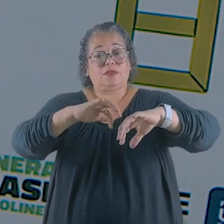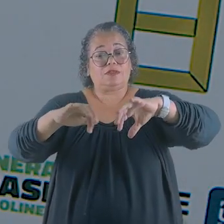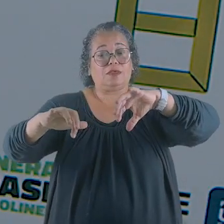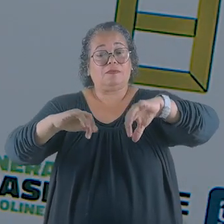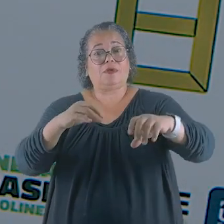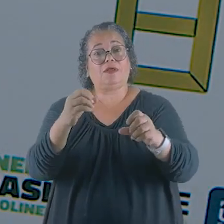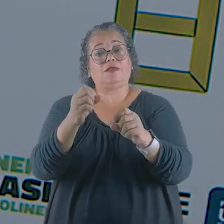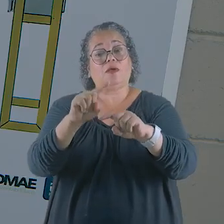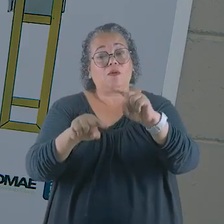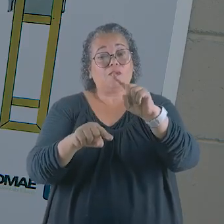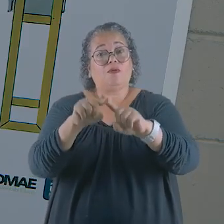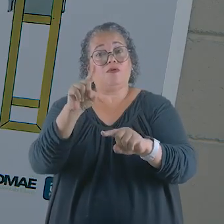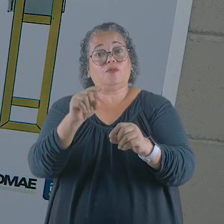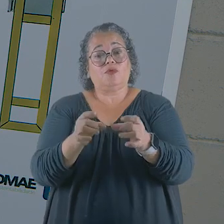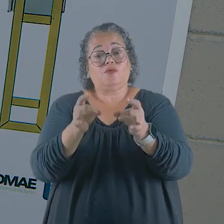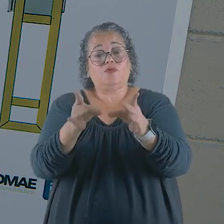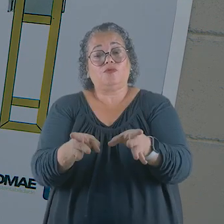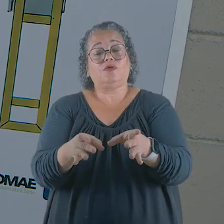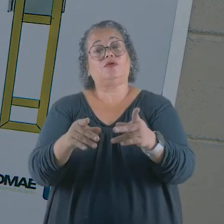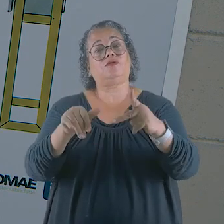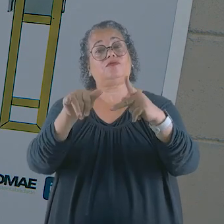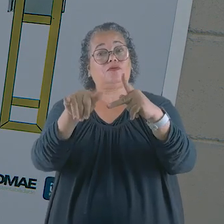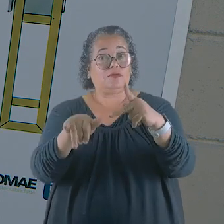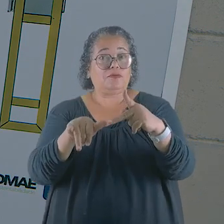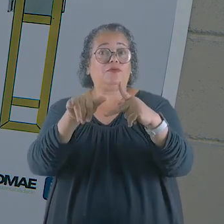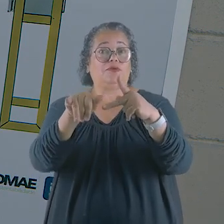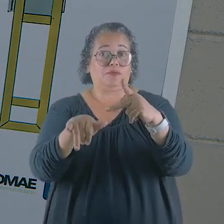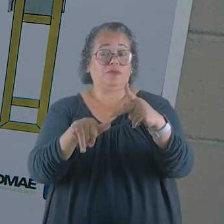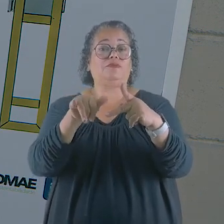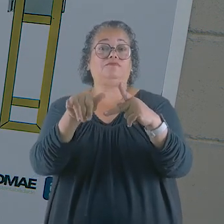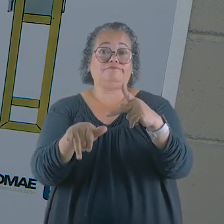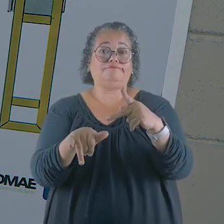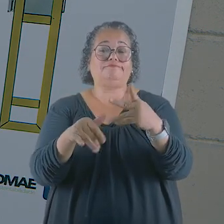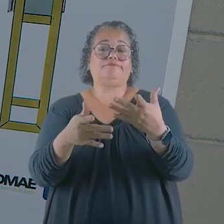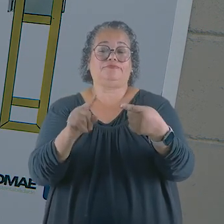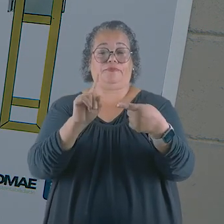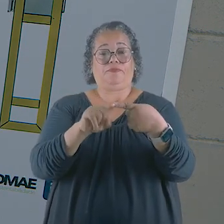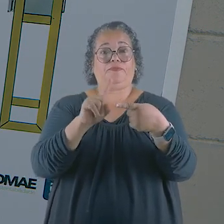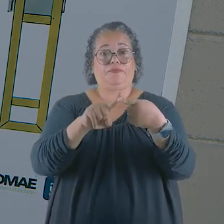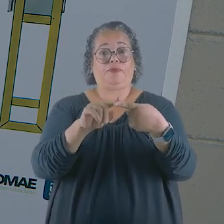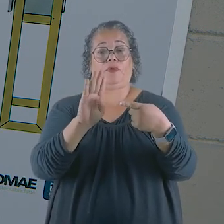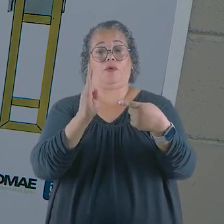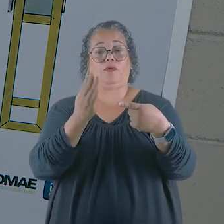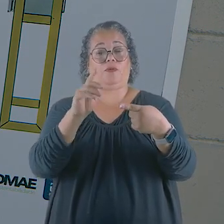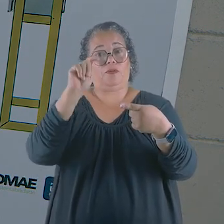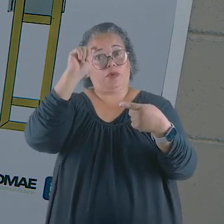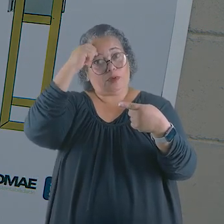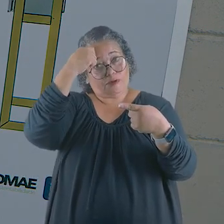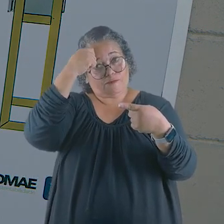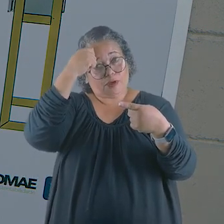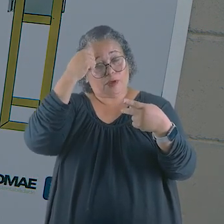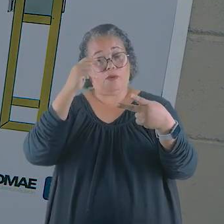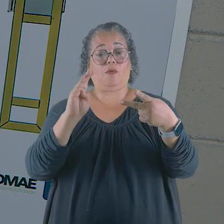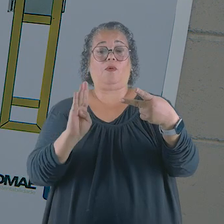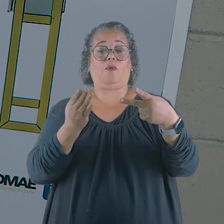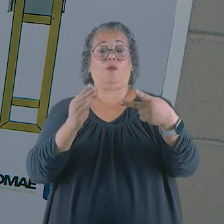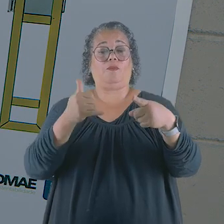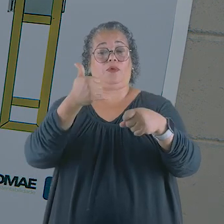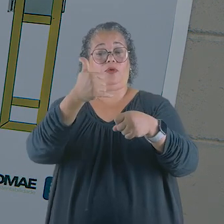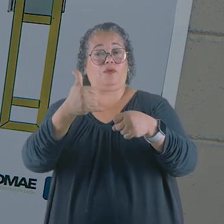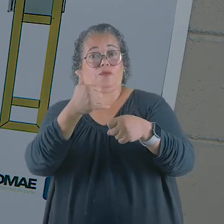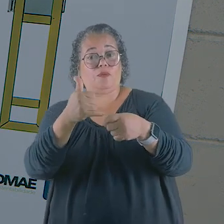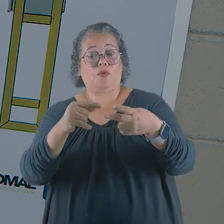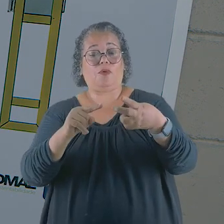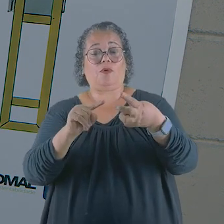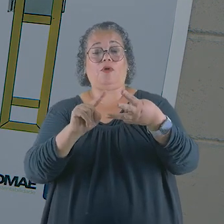dos produtos gerados por esse processo de pirólise. A saber que esses produtos são o biocarvão, o bioóleo